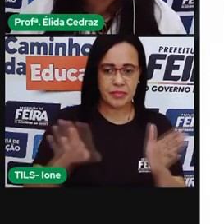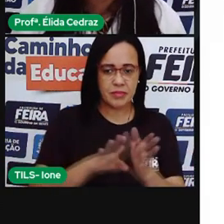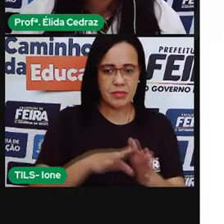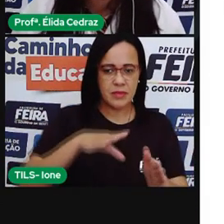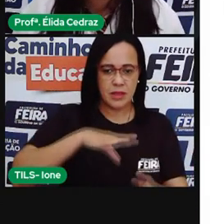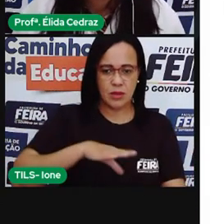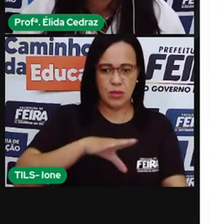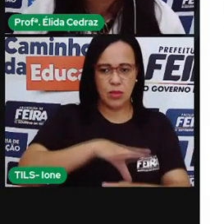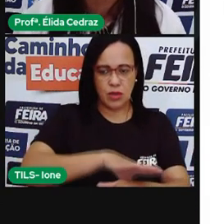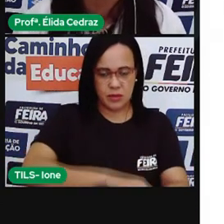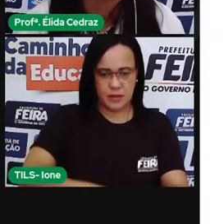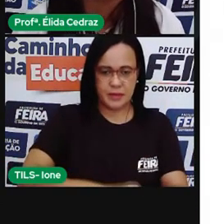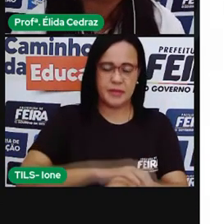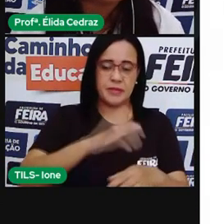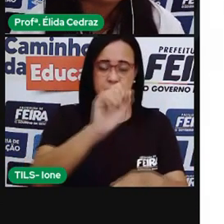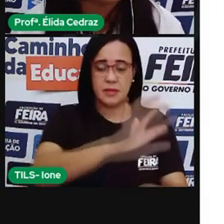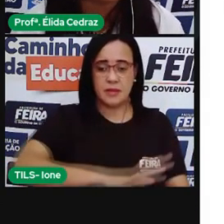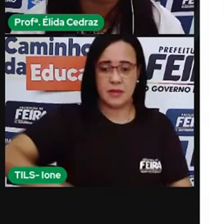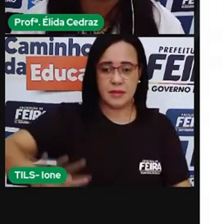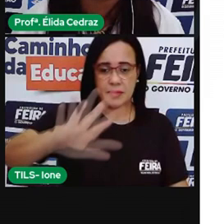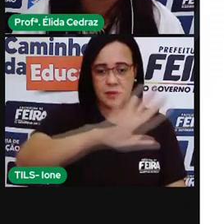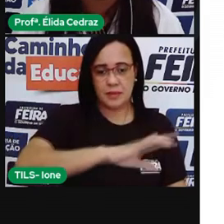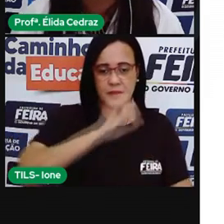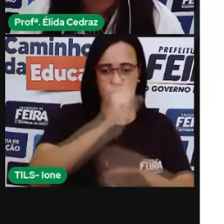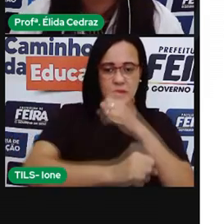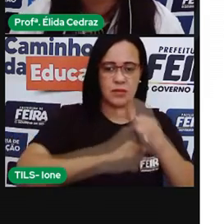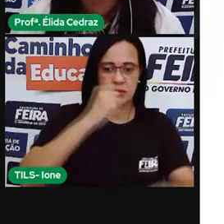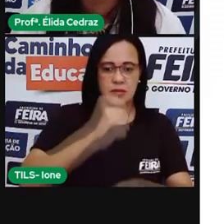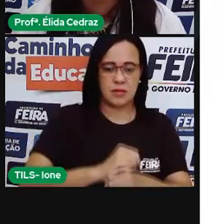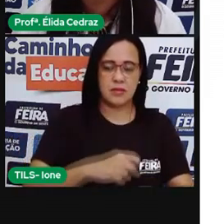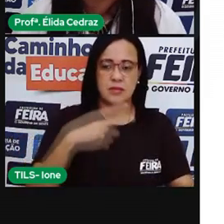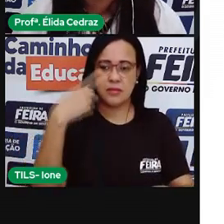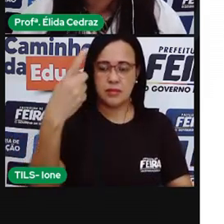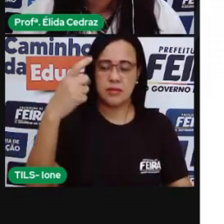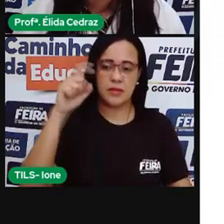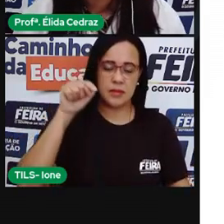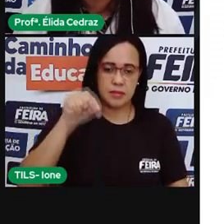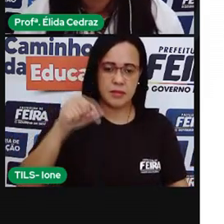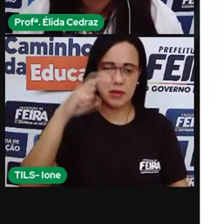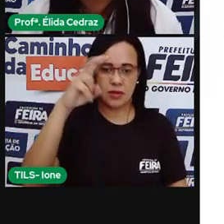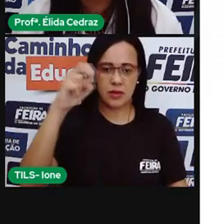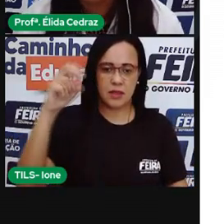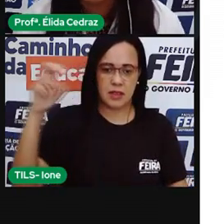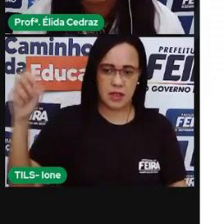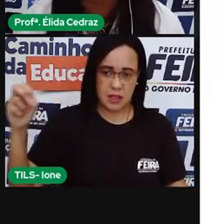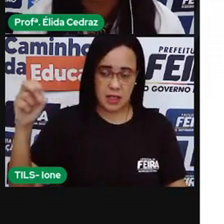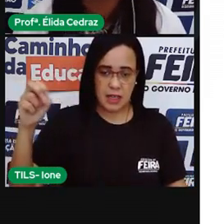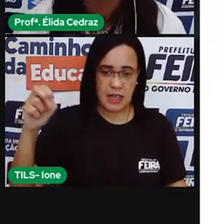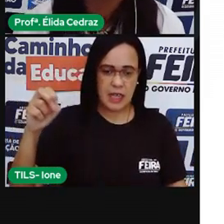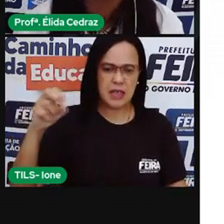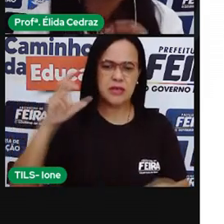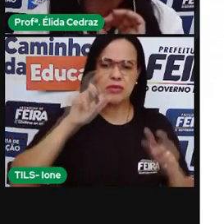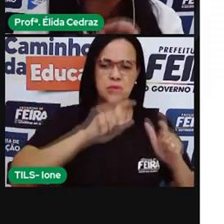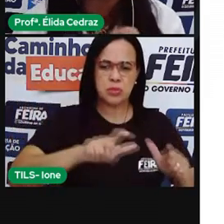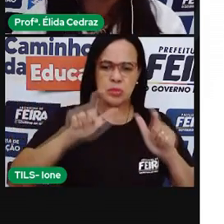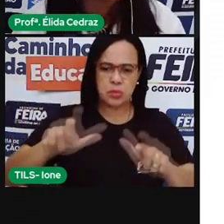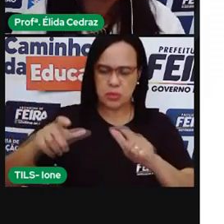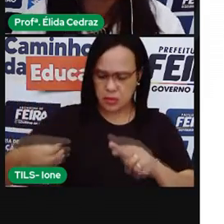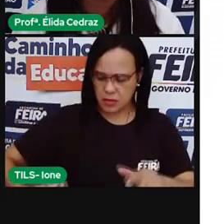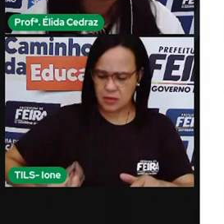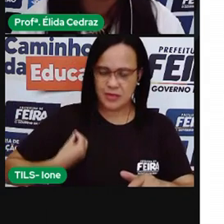portugueses nessas terras, em 1500, elas eram habitadas por povos nativos, os